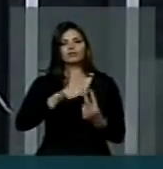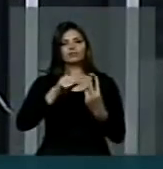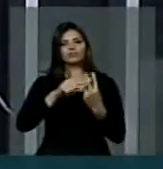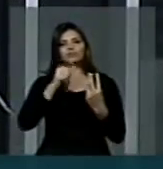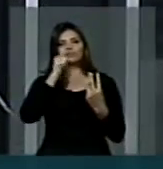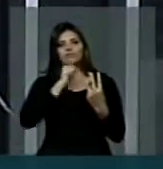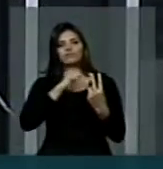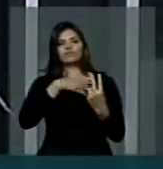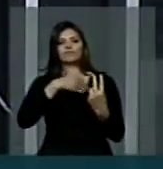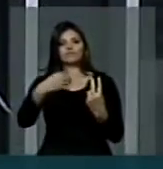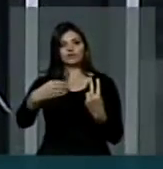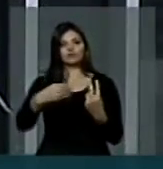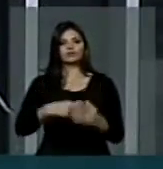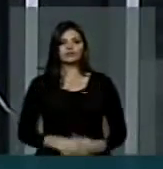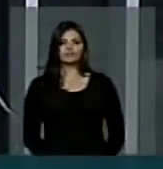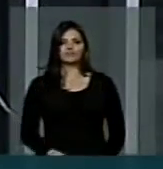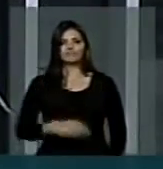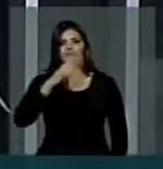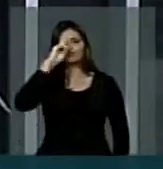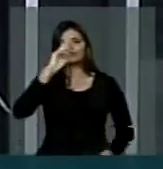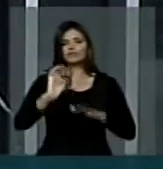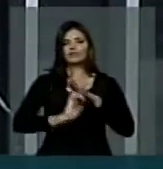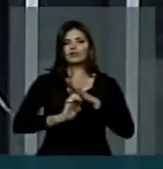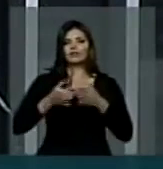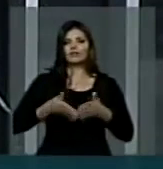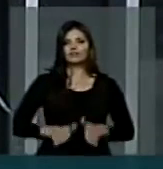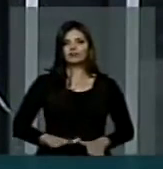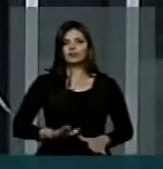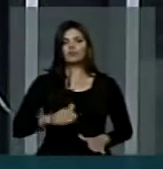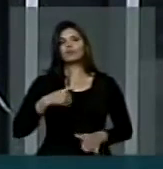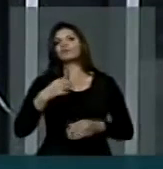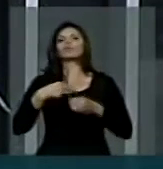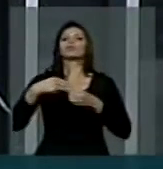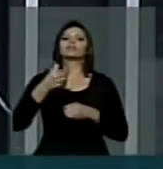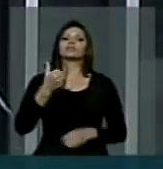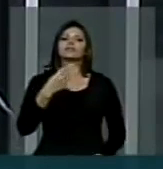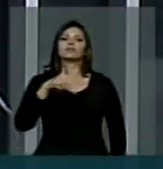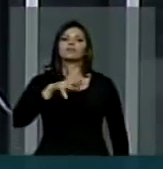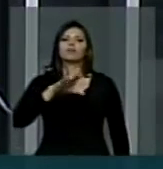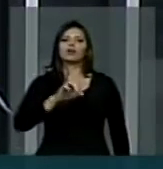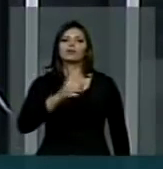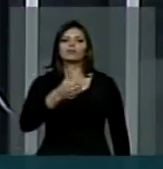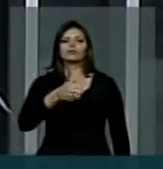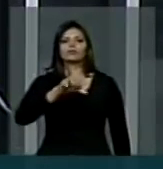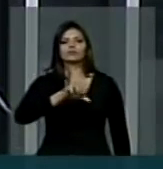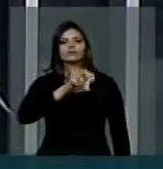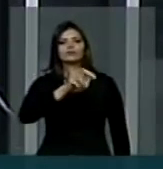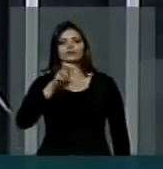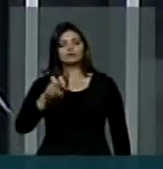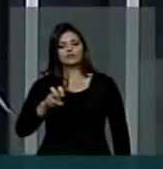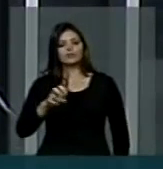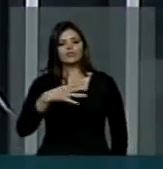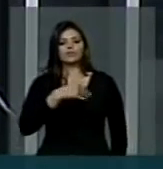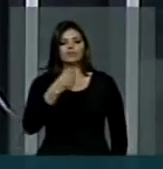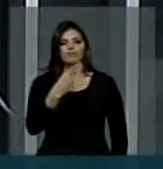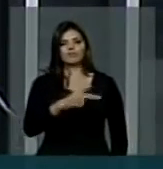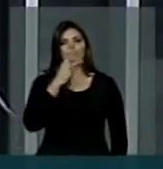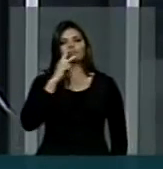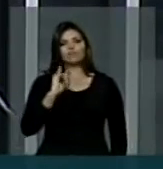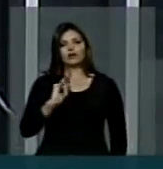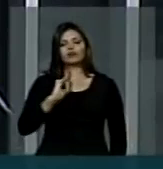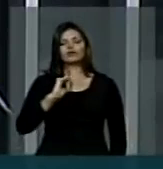Taane e Vitória. O empresário nasceu em Orliens, em 13 de maio de 55, filho de Berto Liberato e Carolina